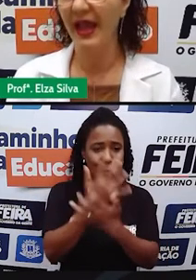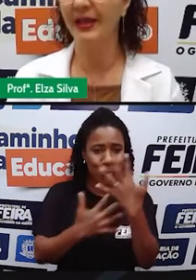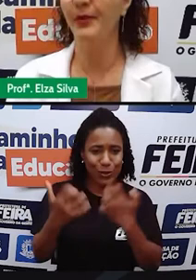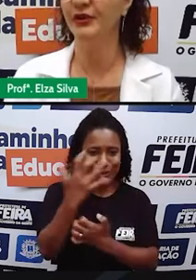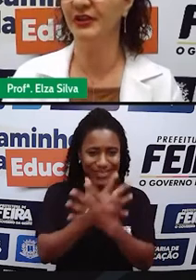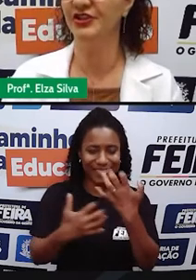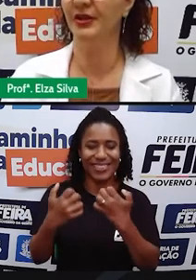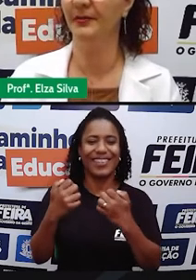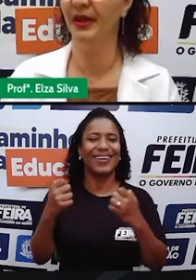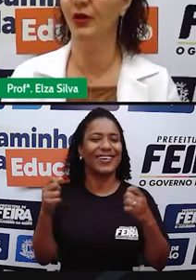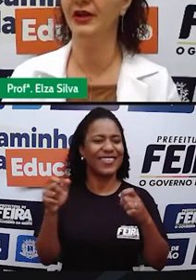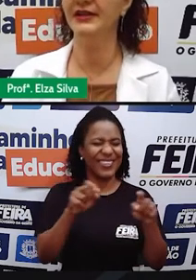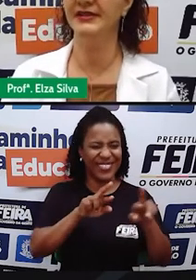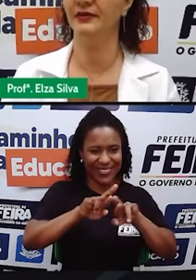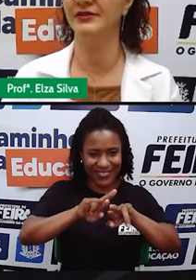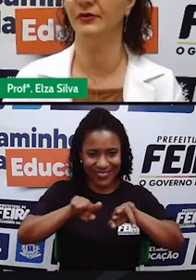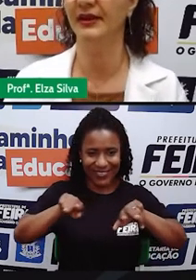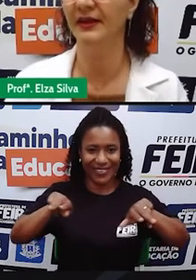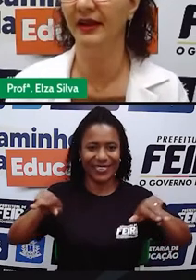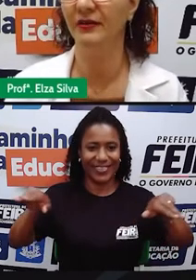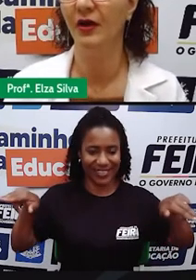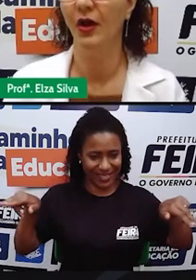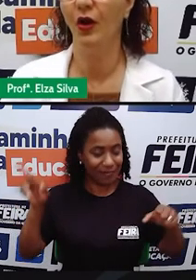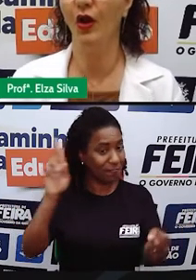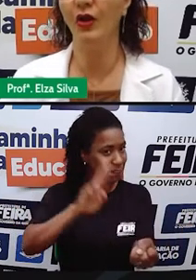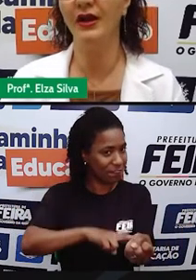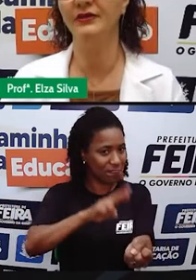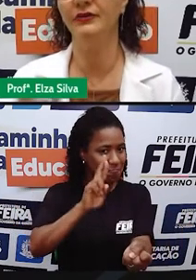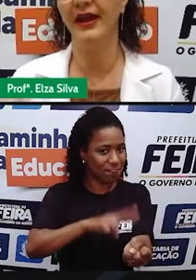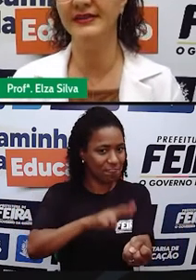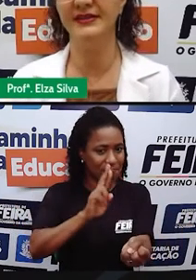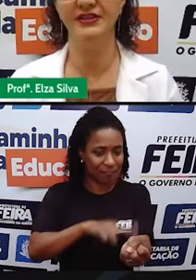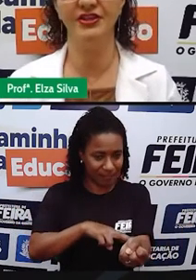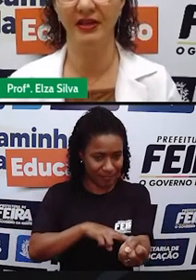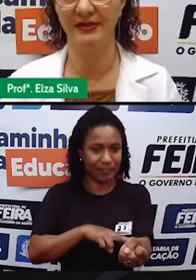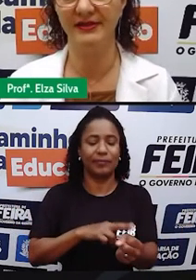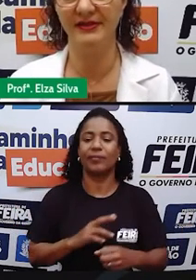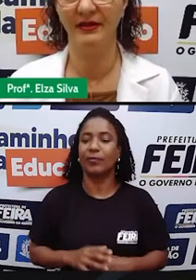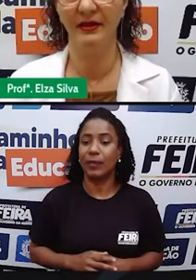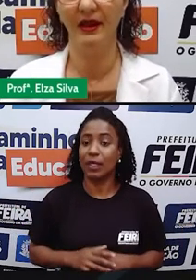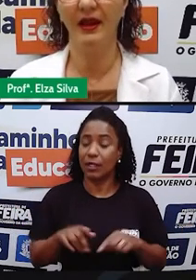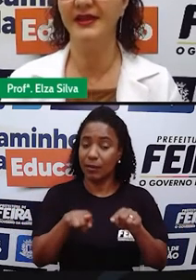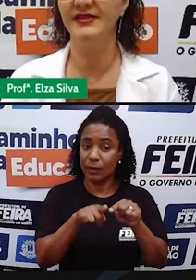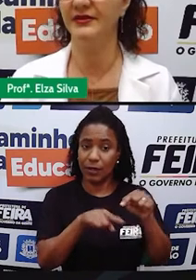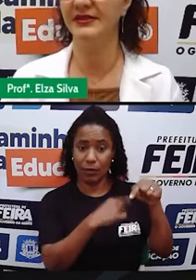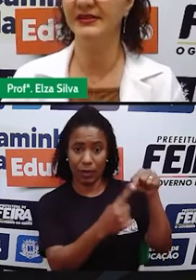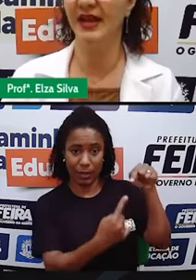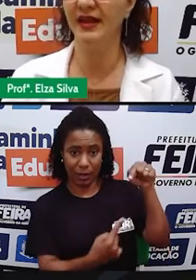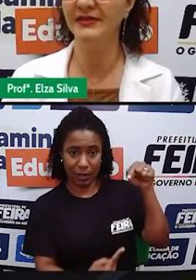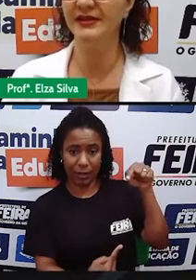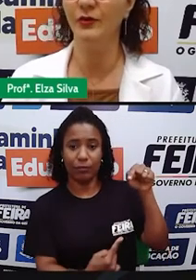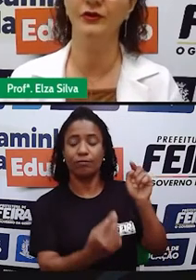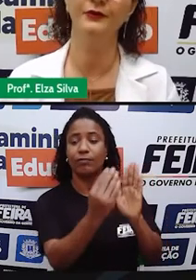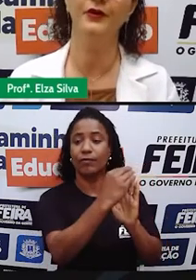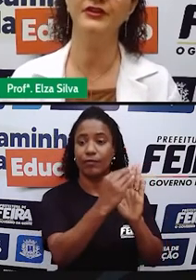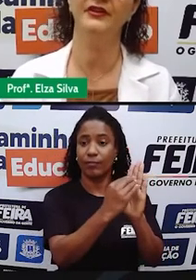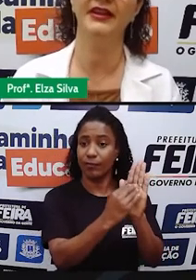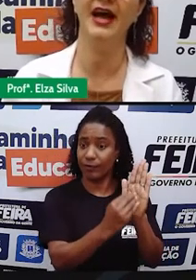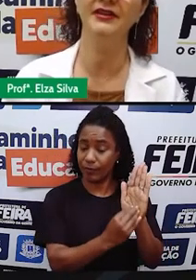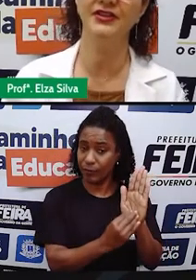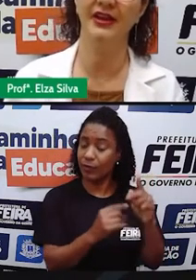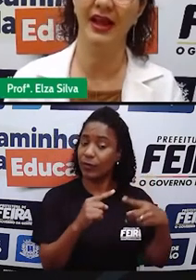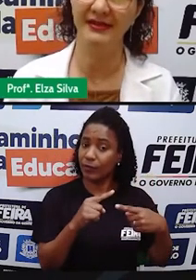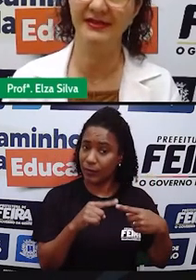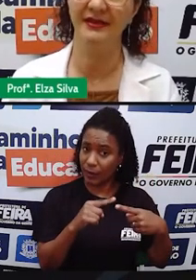É importante também organizar o seu caderno colocando essas dicas. Classics and Science, quando for